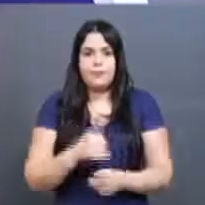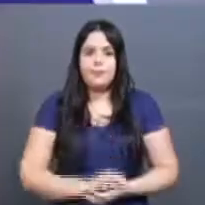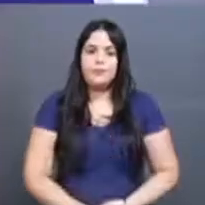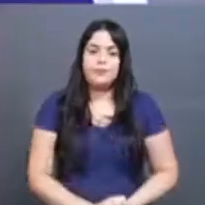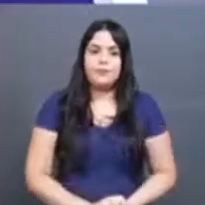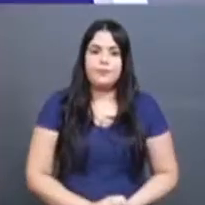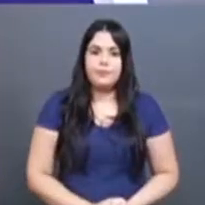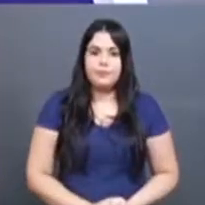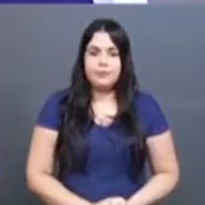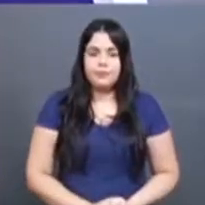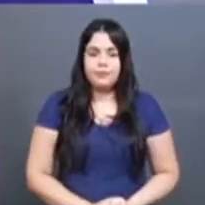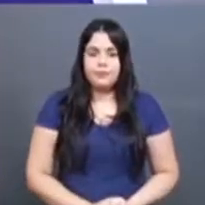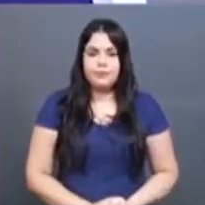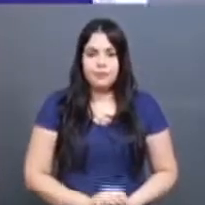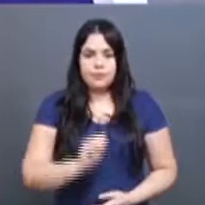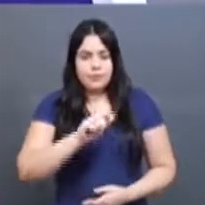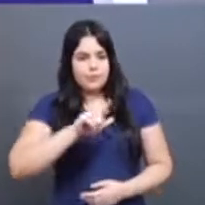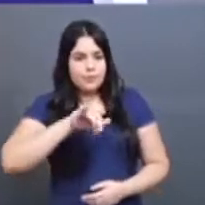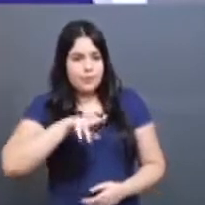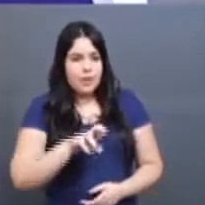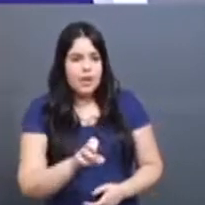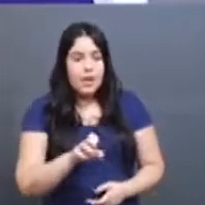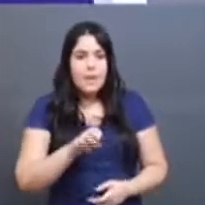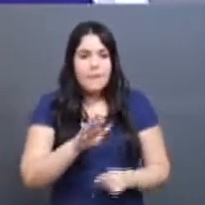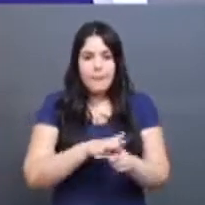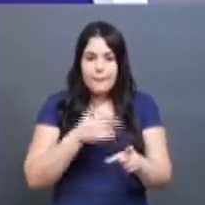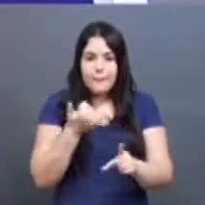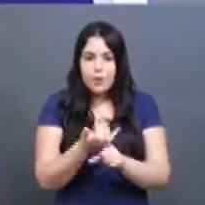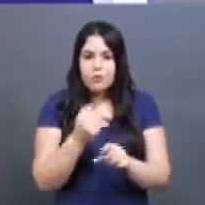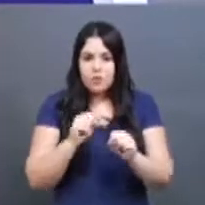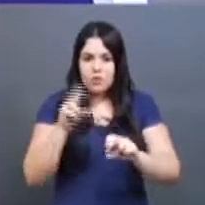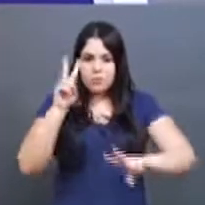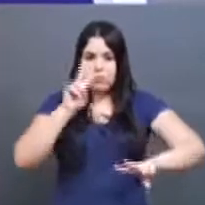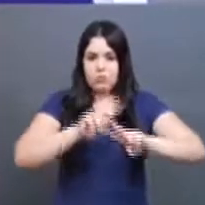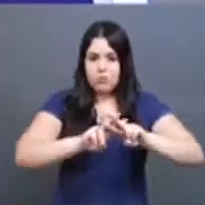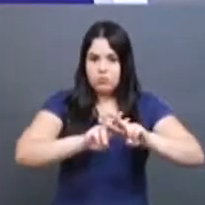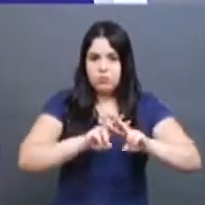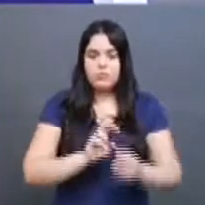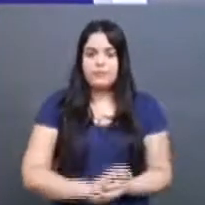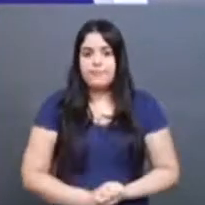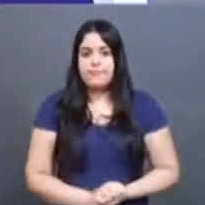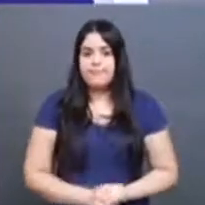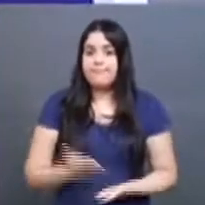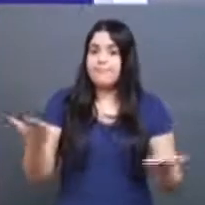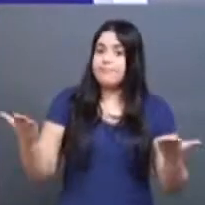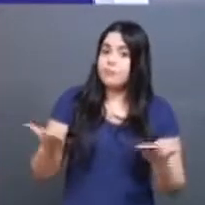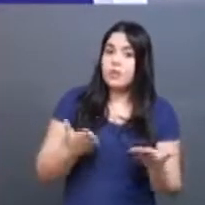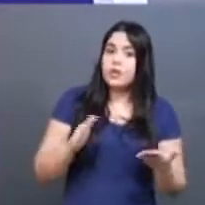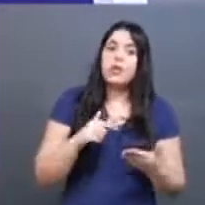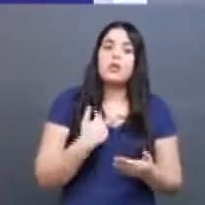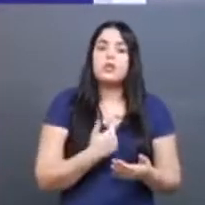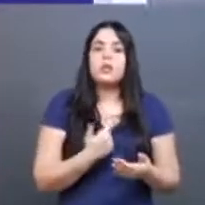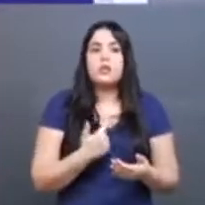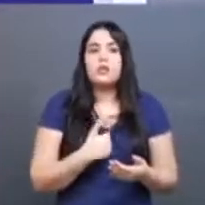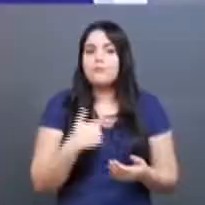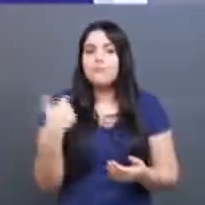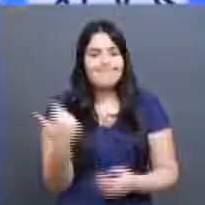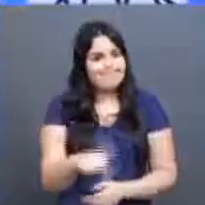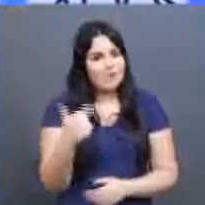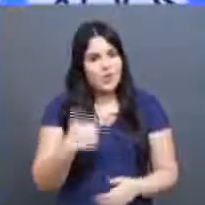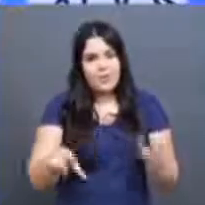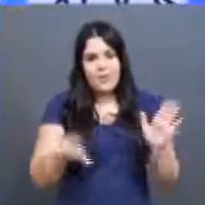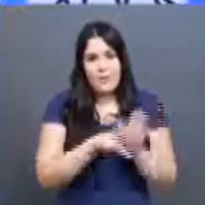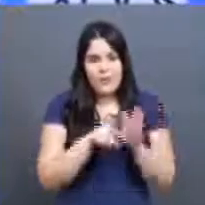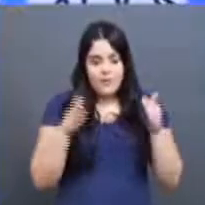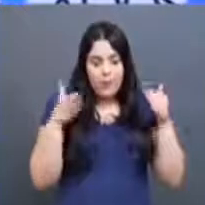Certo. Aline, bullying pode dar cadeia? Bom, hoje nós temos... Nós não temos uma legislação